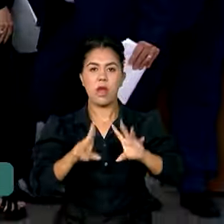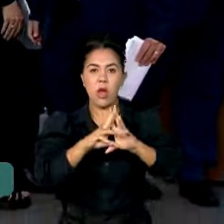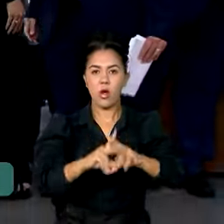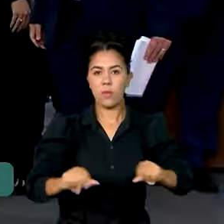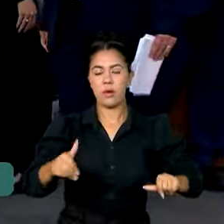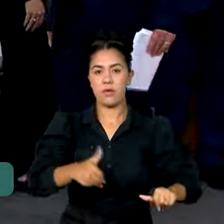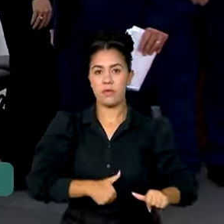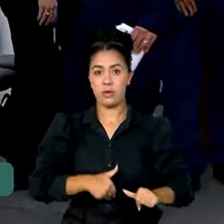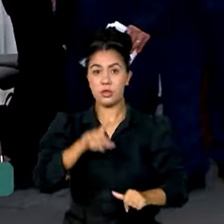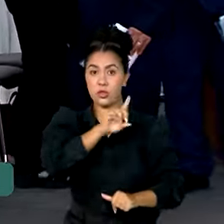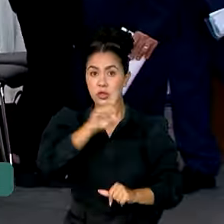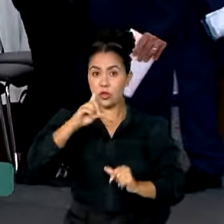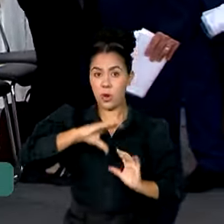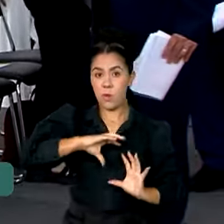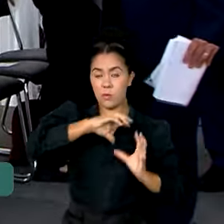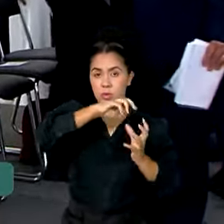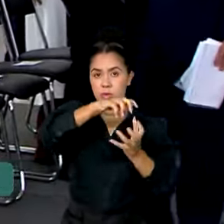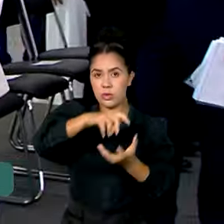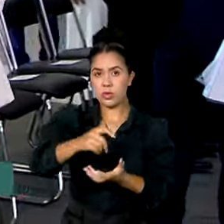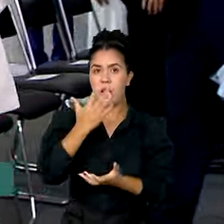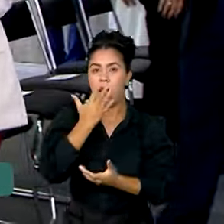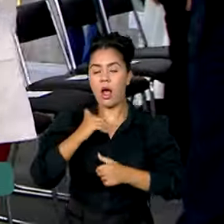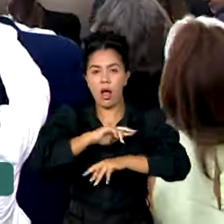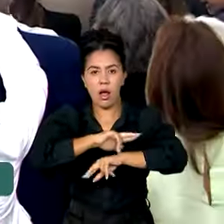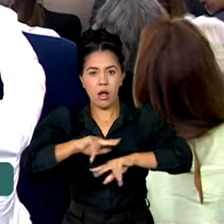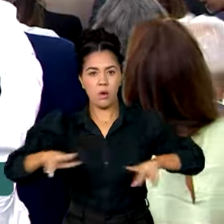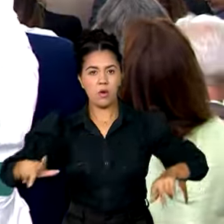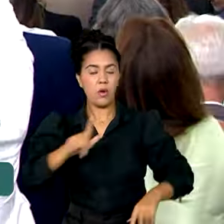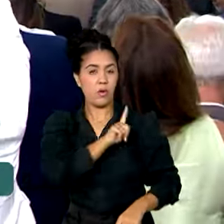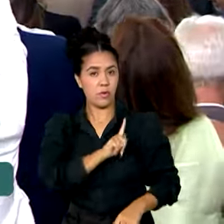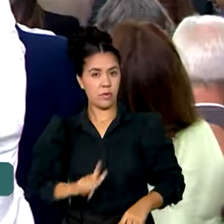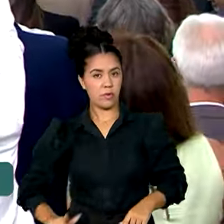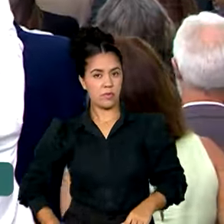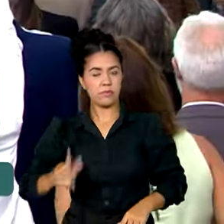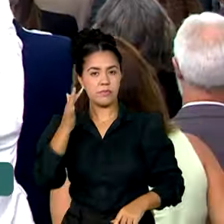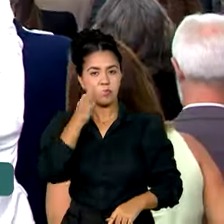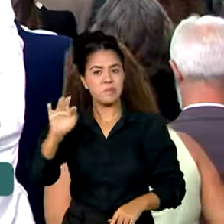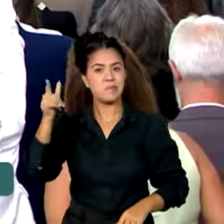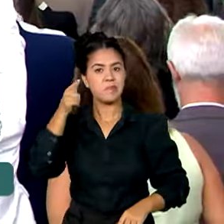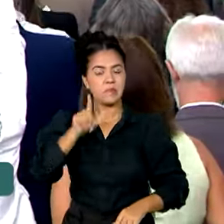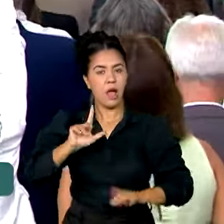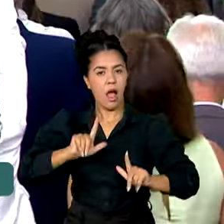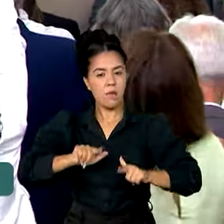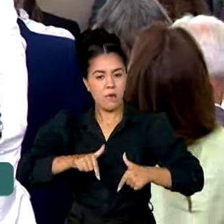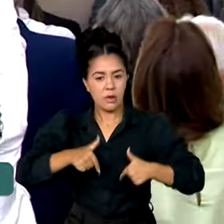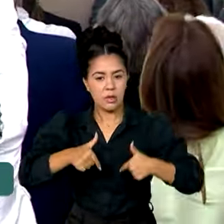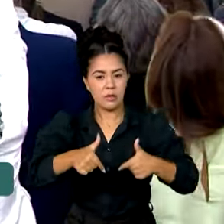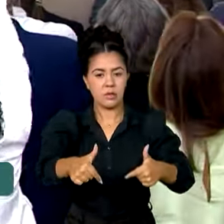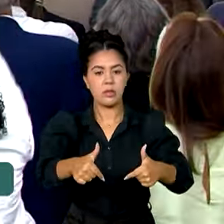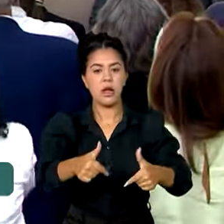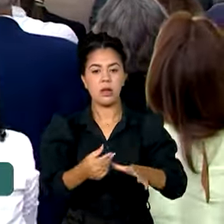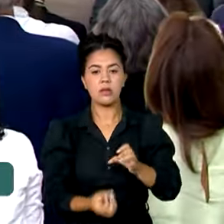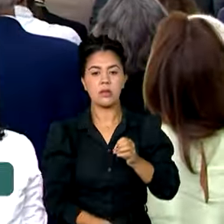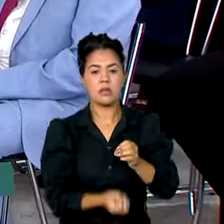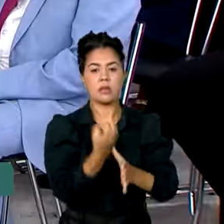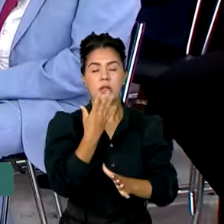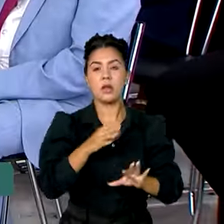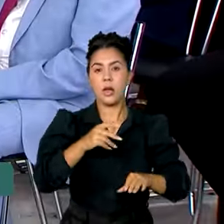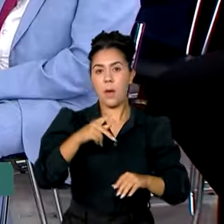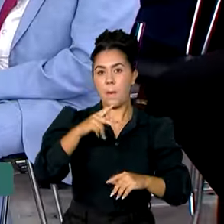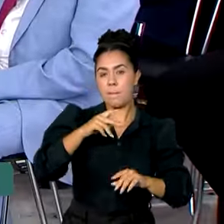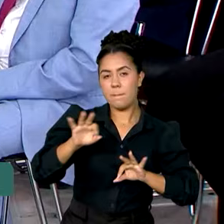Mundial da Alimentação, o governo avança mais um passo com o lançamento do Plano Nacional de Abastecimento Alimentar,